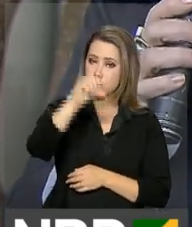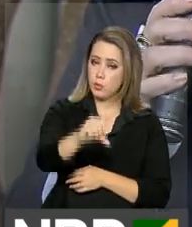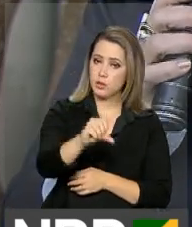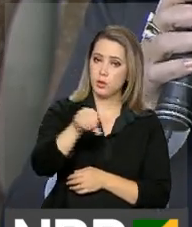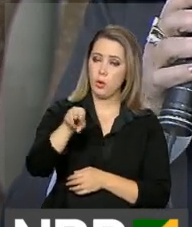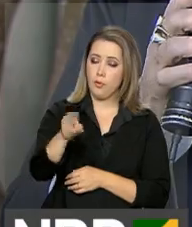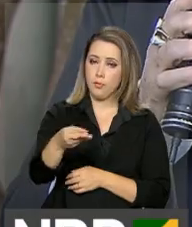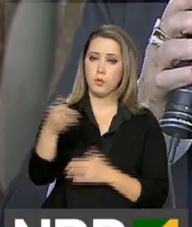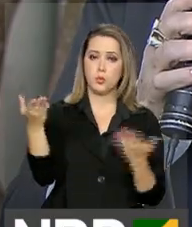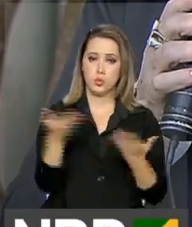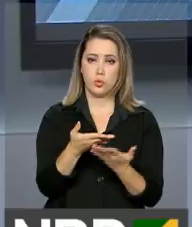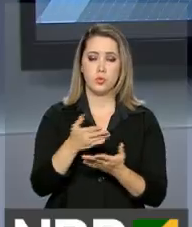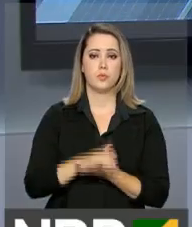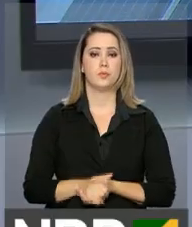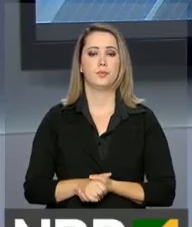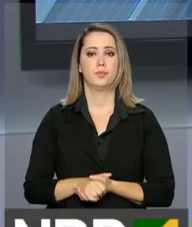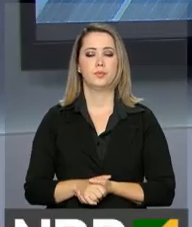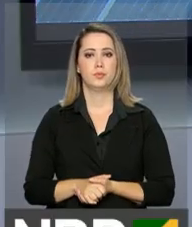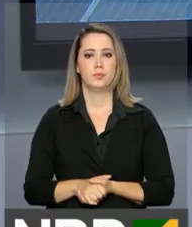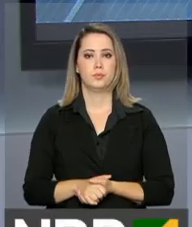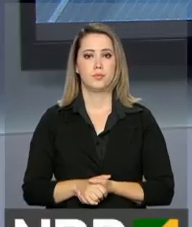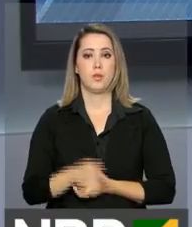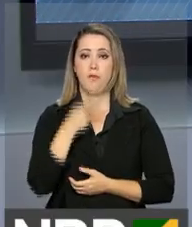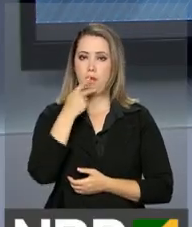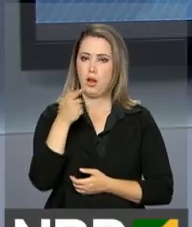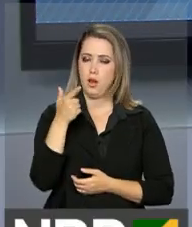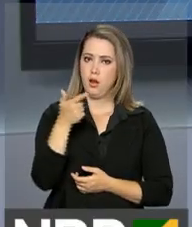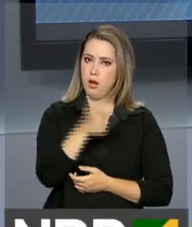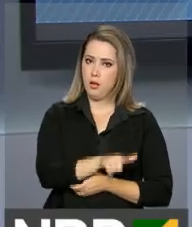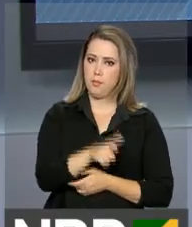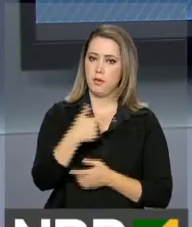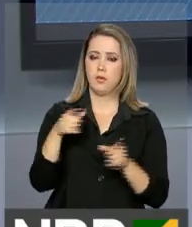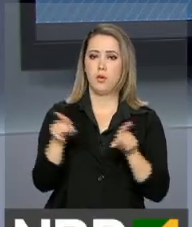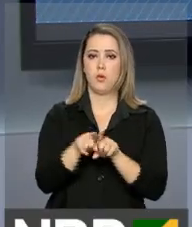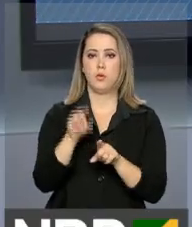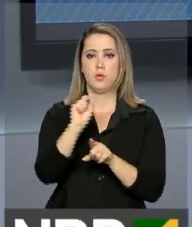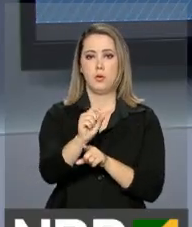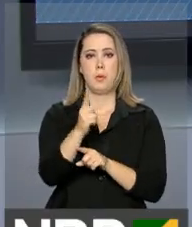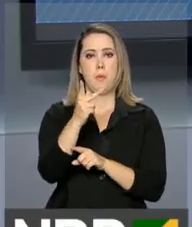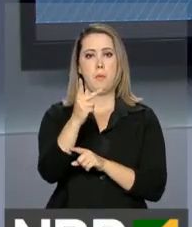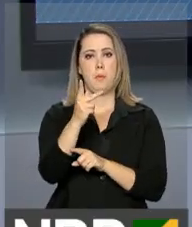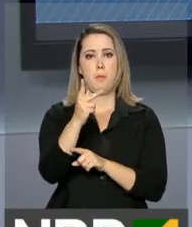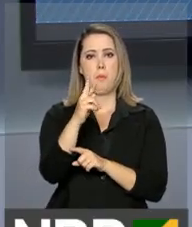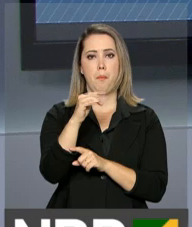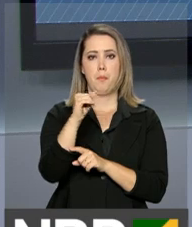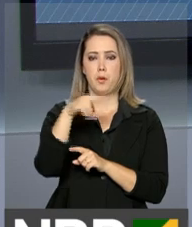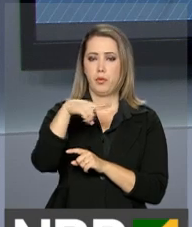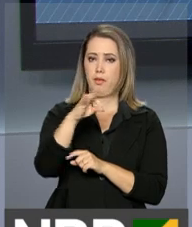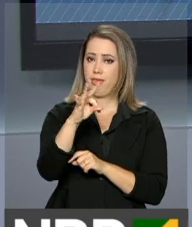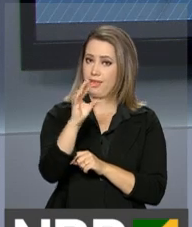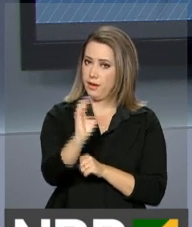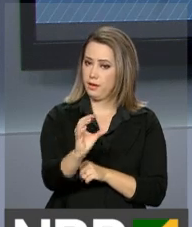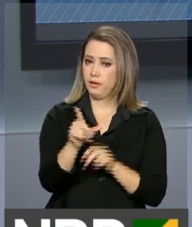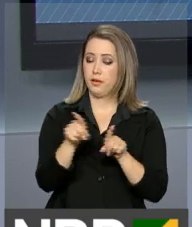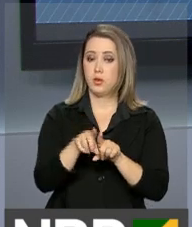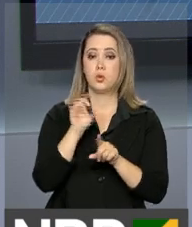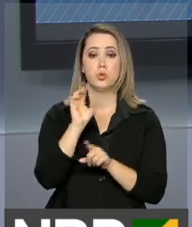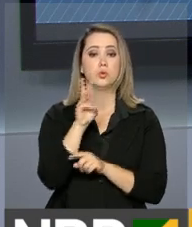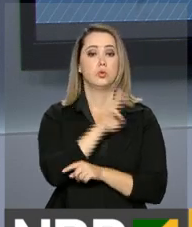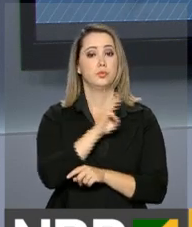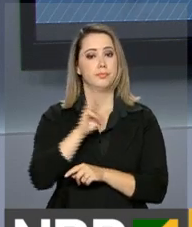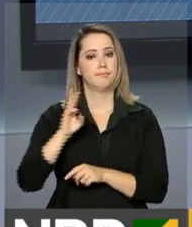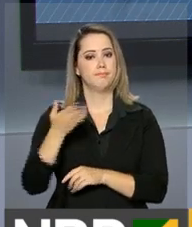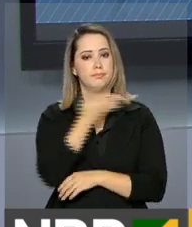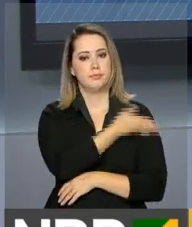dessa quarta-feira. Então, reforçando, as inscrições para o Pronatec Oferta Voluntária devem ser feitas pela